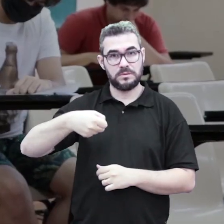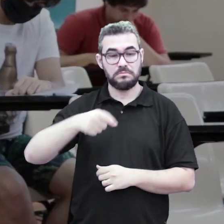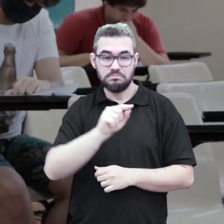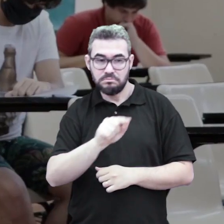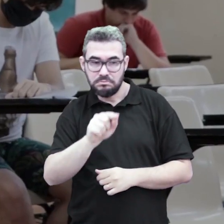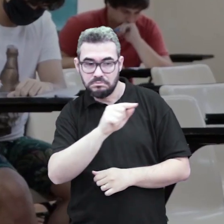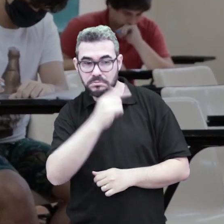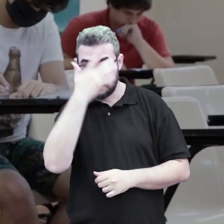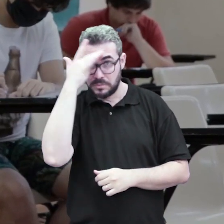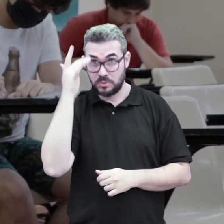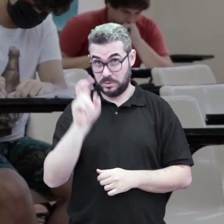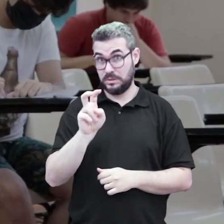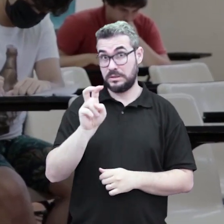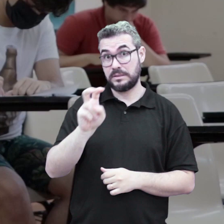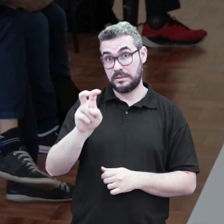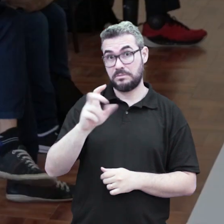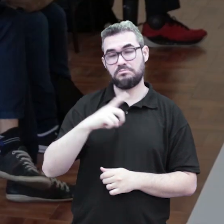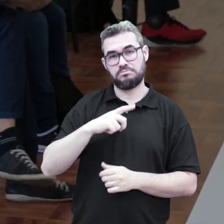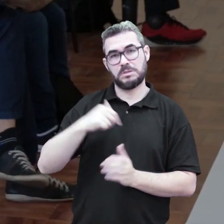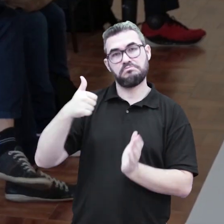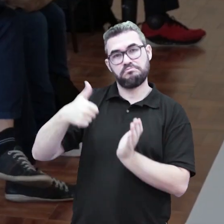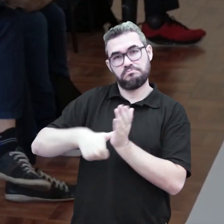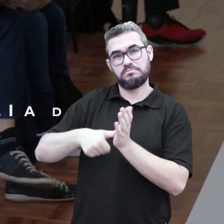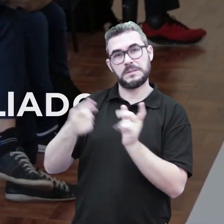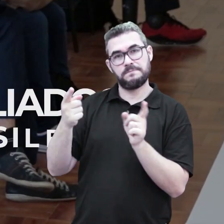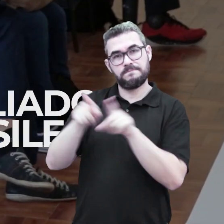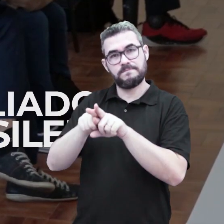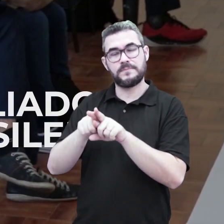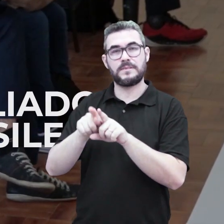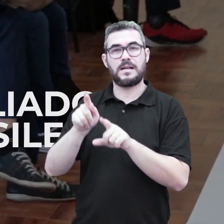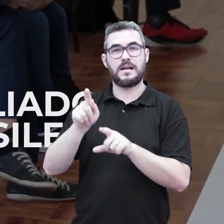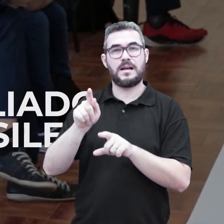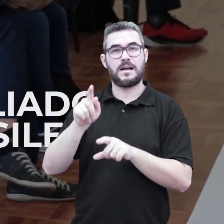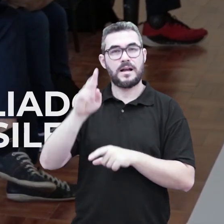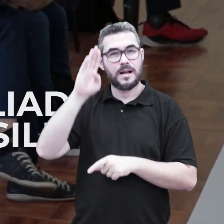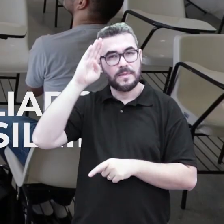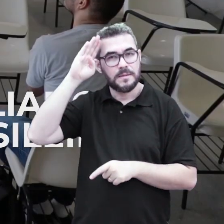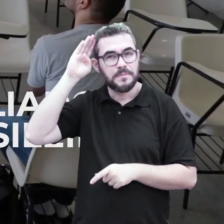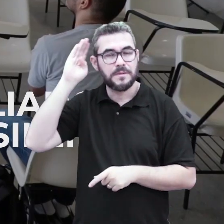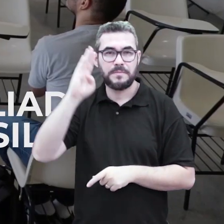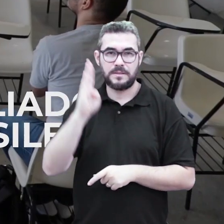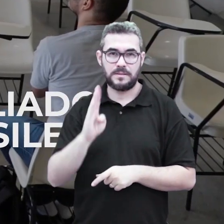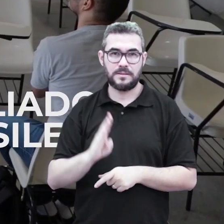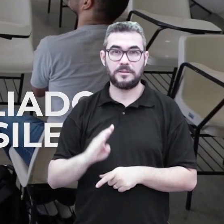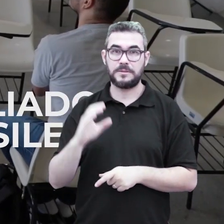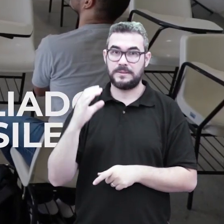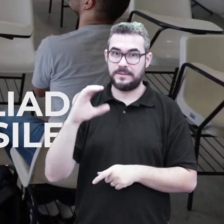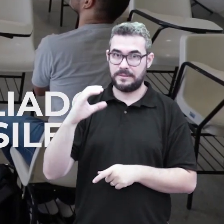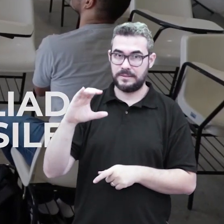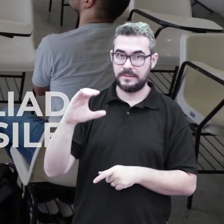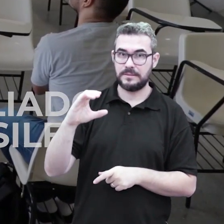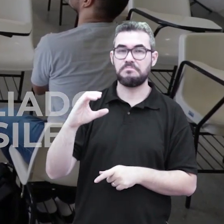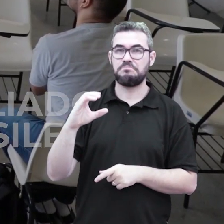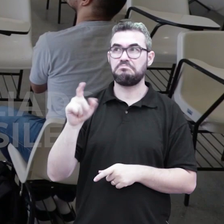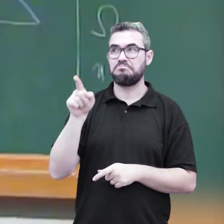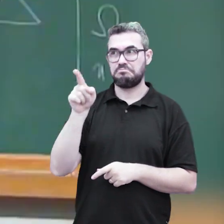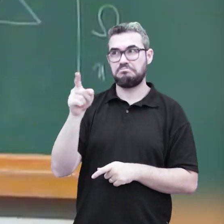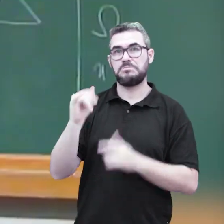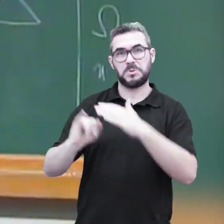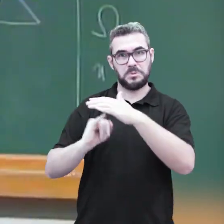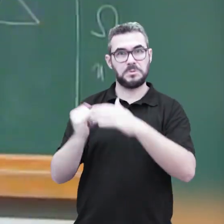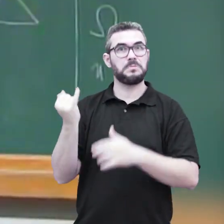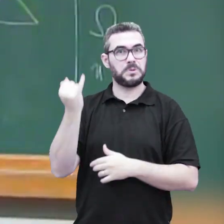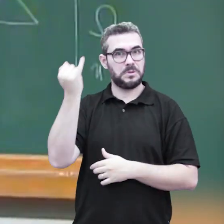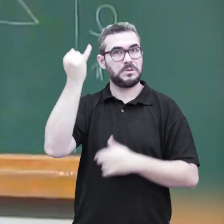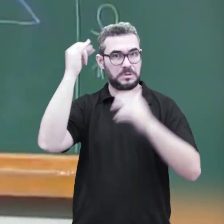dois são membros titulares e cinco são membros afiliados da Academia Brasileira de Ciências, um reconhecimento nacional aos